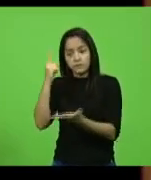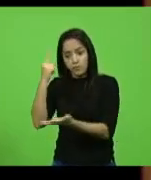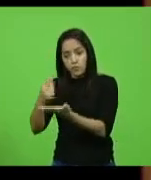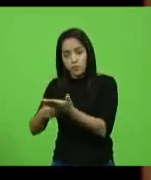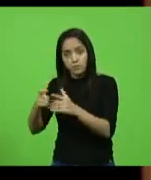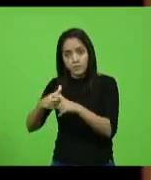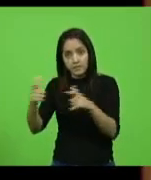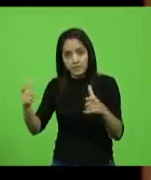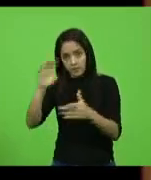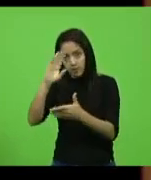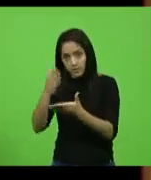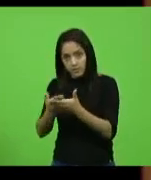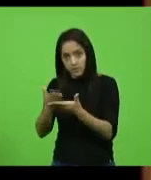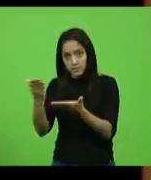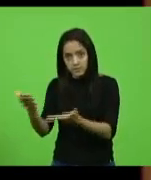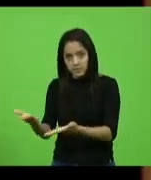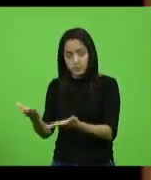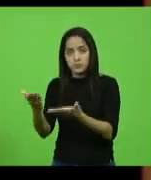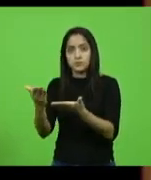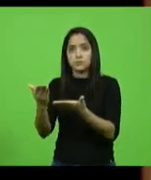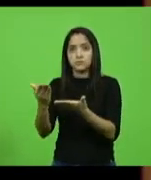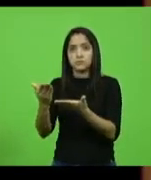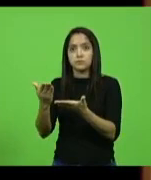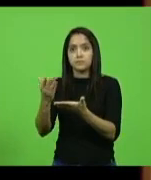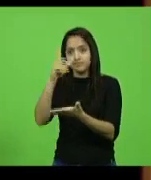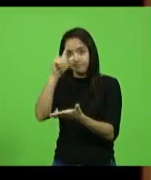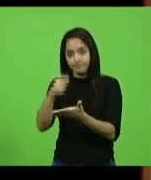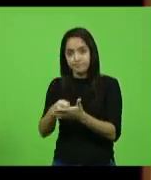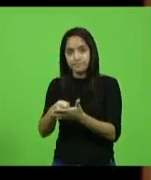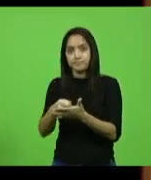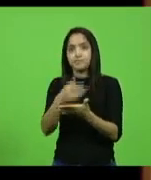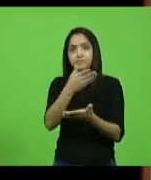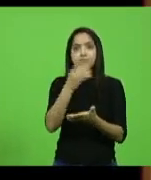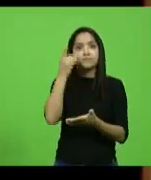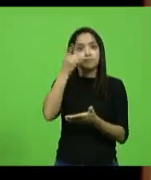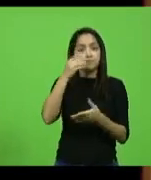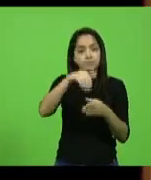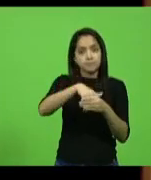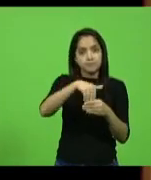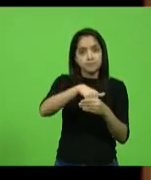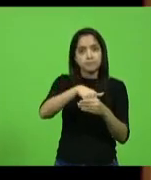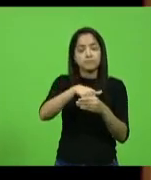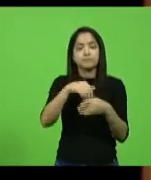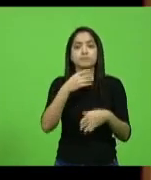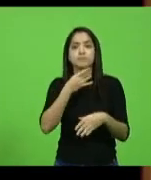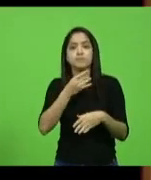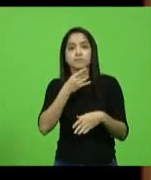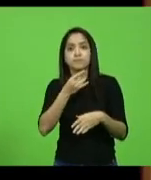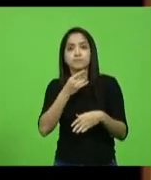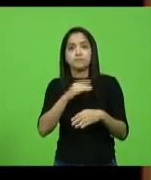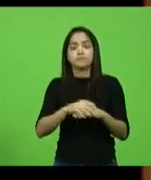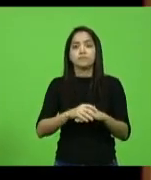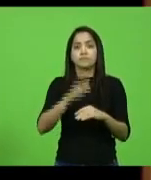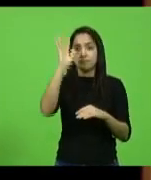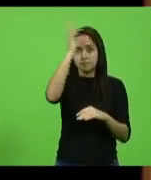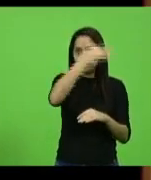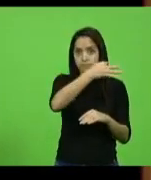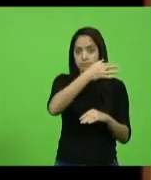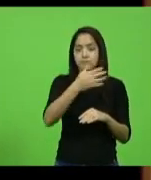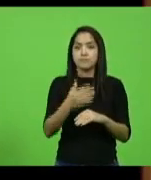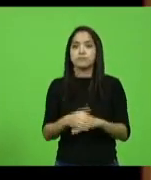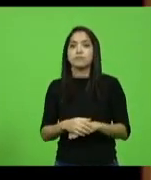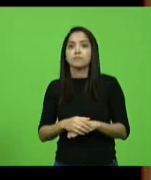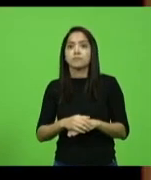decidiu e que eu acompanho. Deputado Cobalquini, deputado Fabiano da Luz, deputado